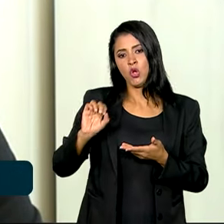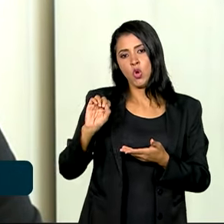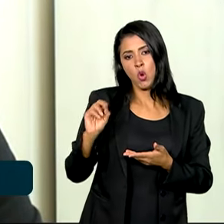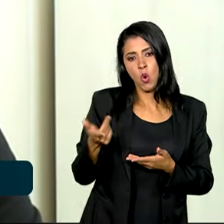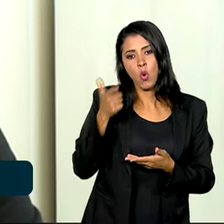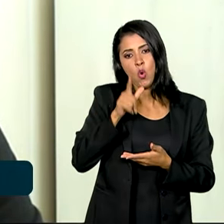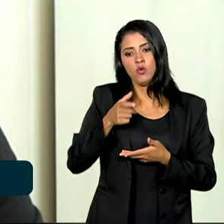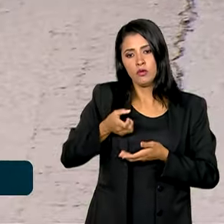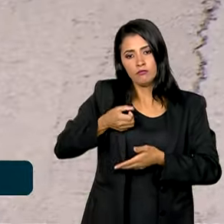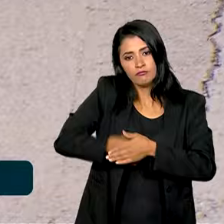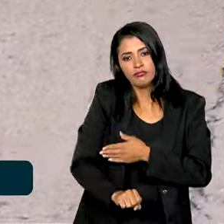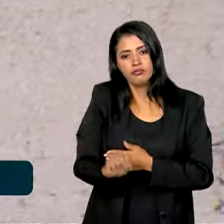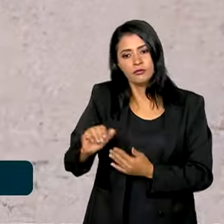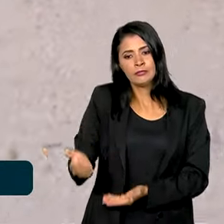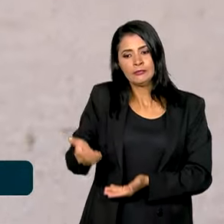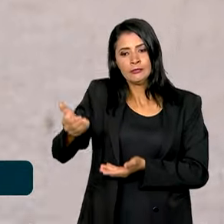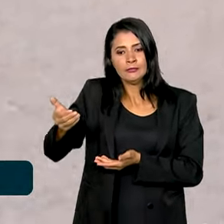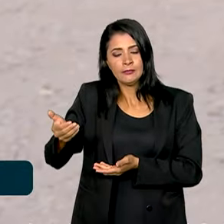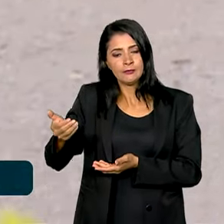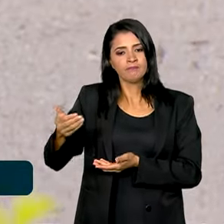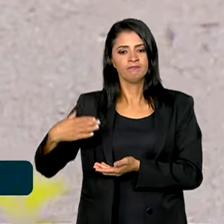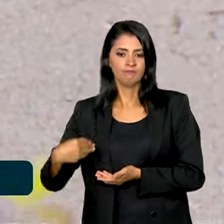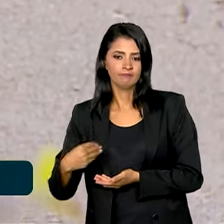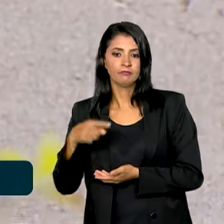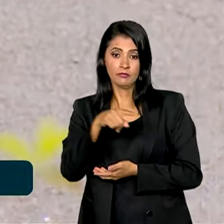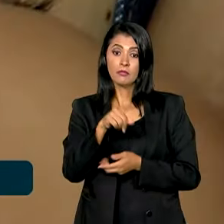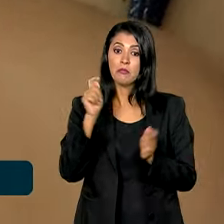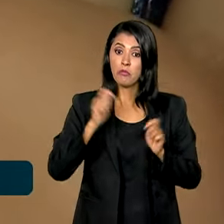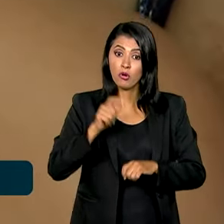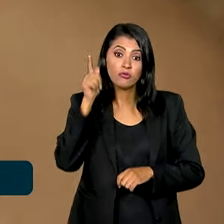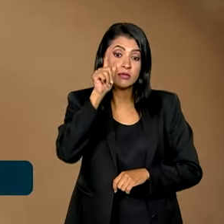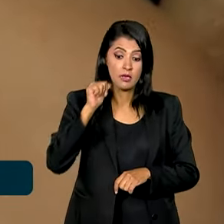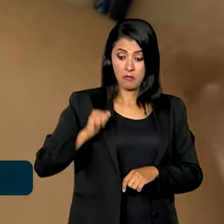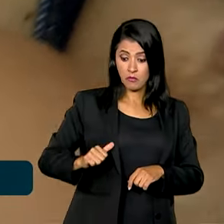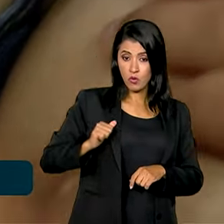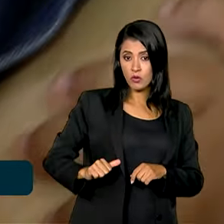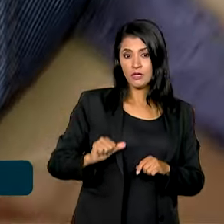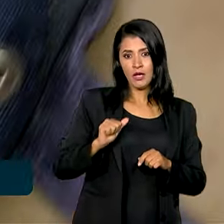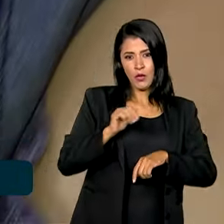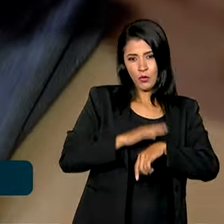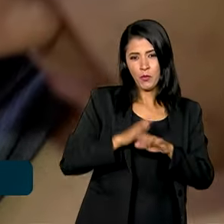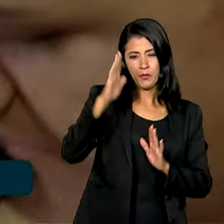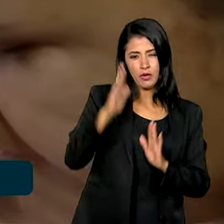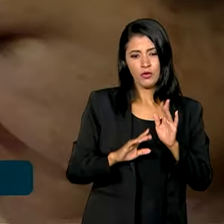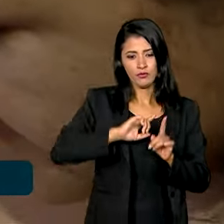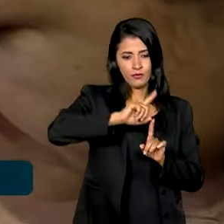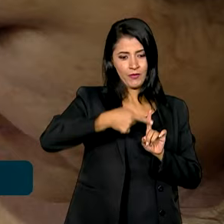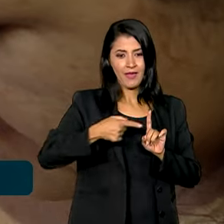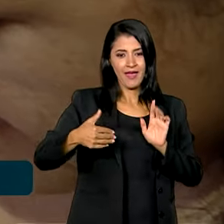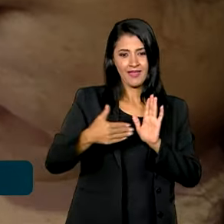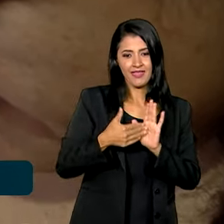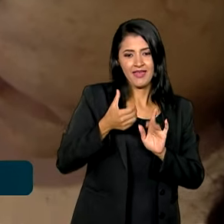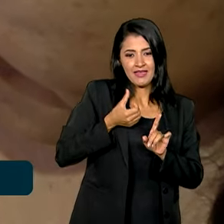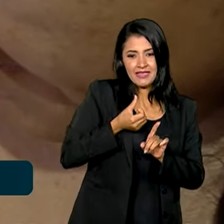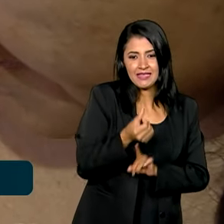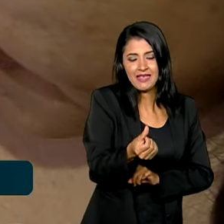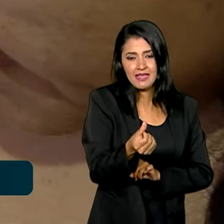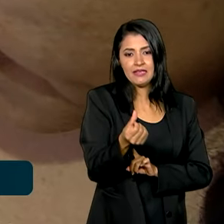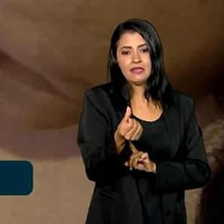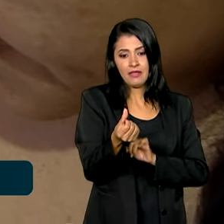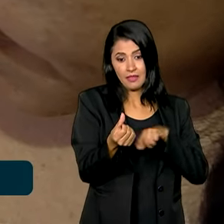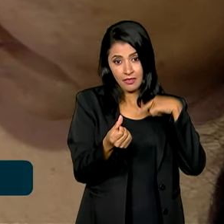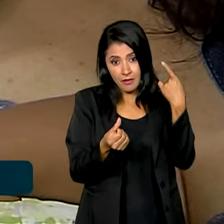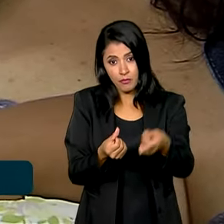por péria. O benefício pode ser concedido durante a gestação em até seis meses após o